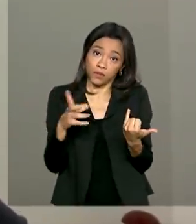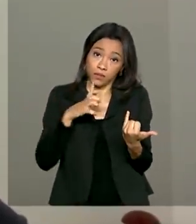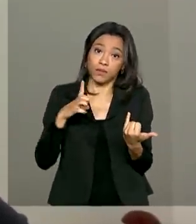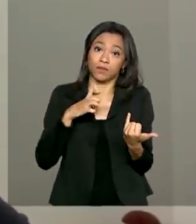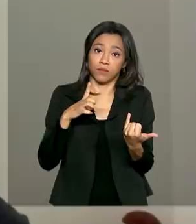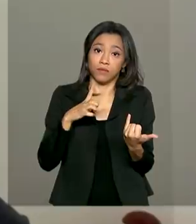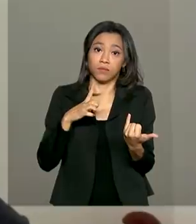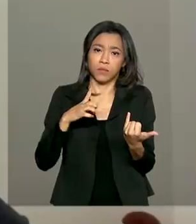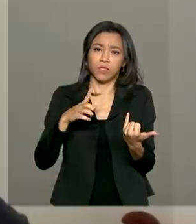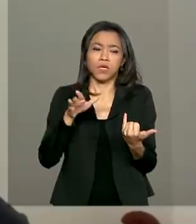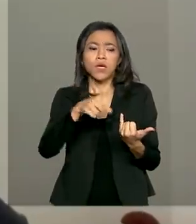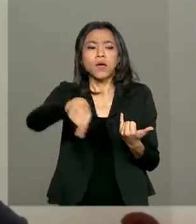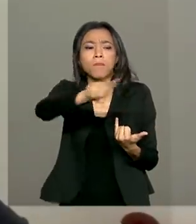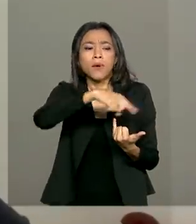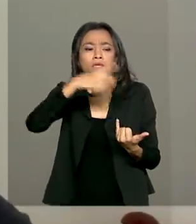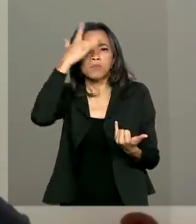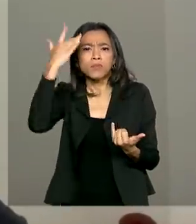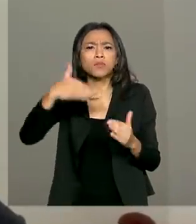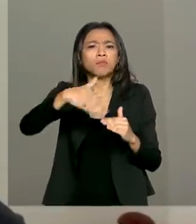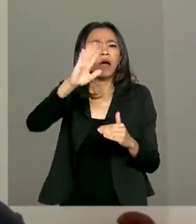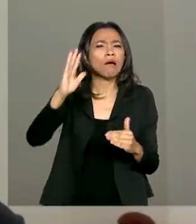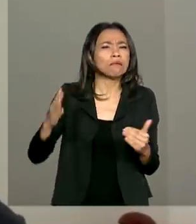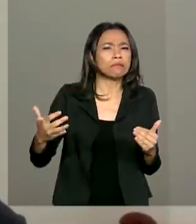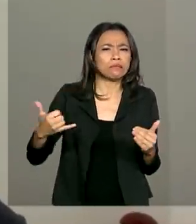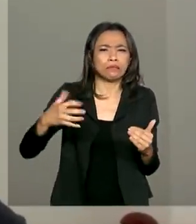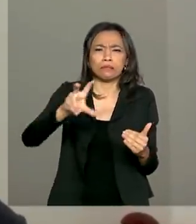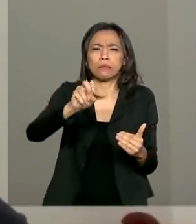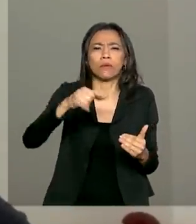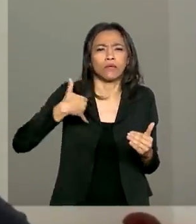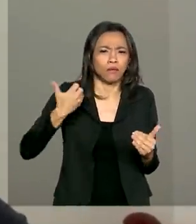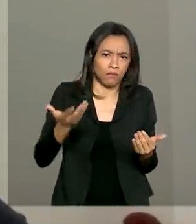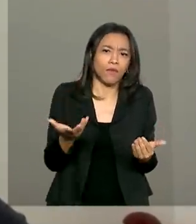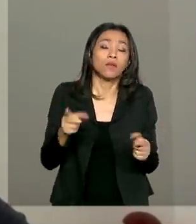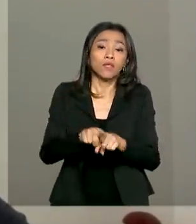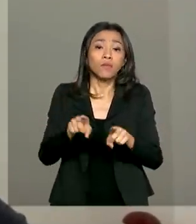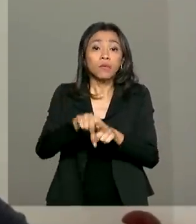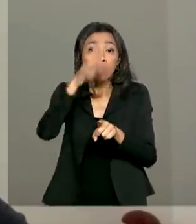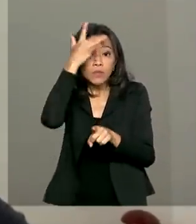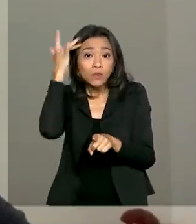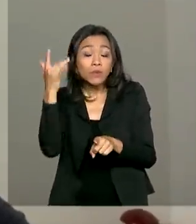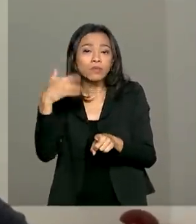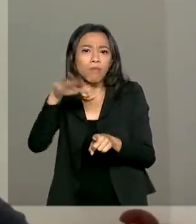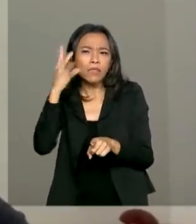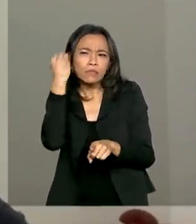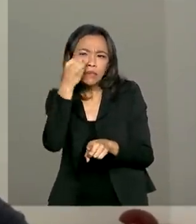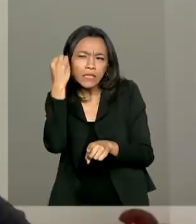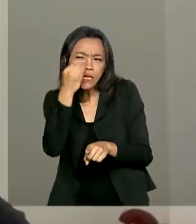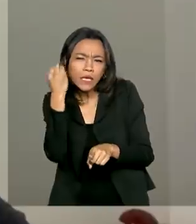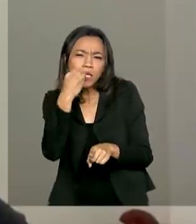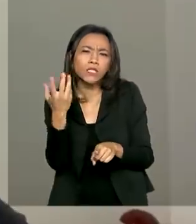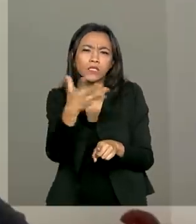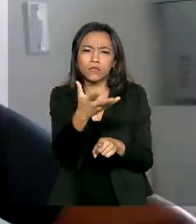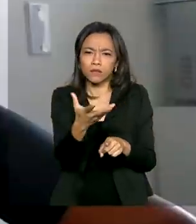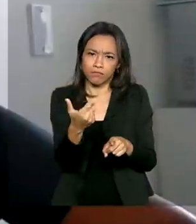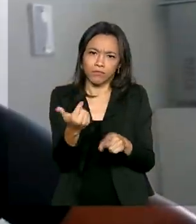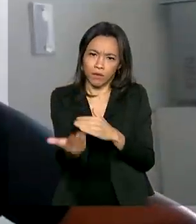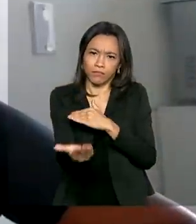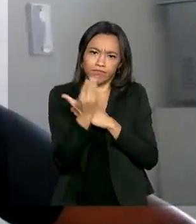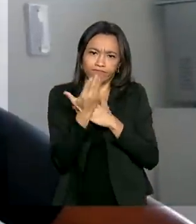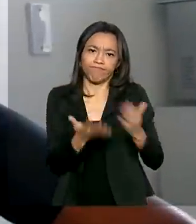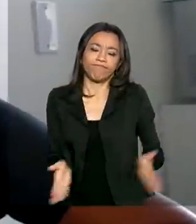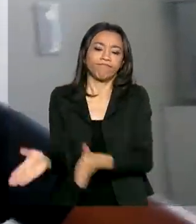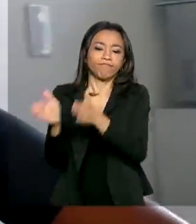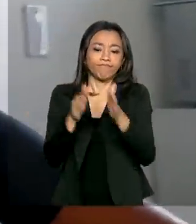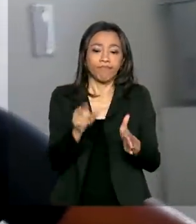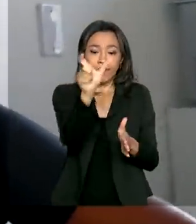especificamente para o público 50 a mais, para as empresas que buscam essas pessoas mais experientes e uma diversidade etária. Já a